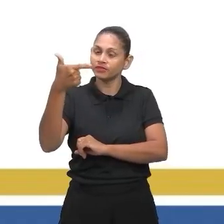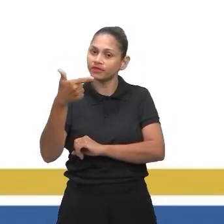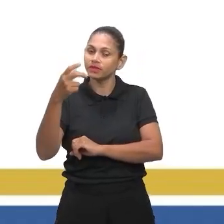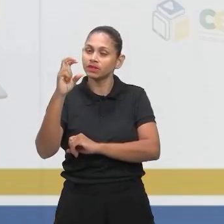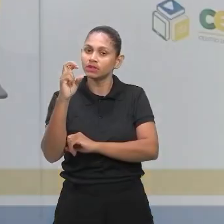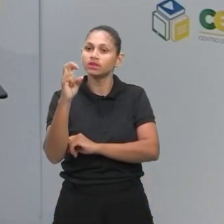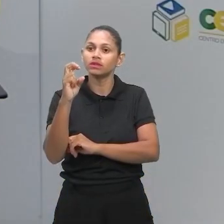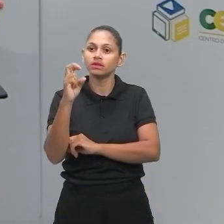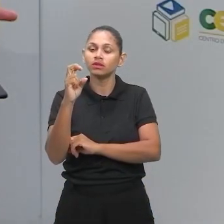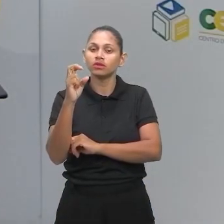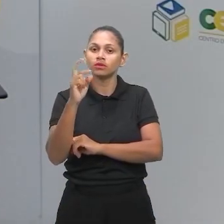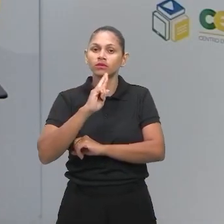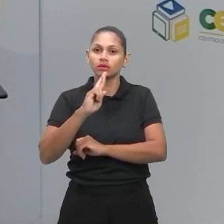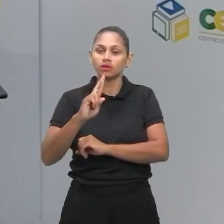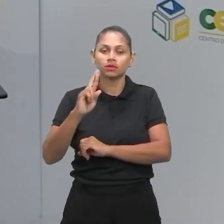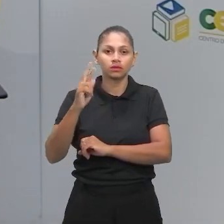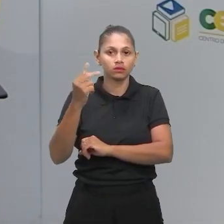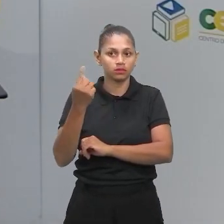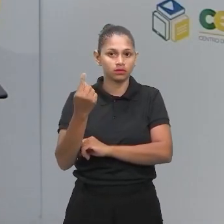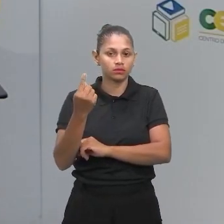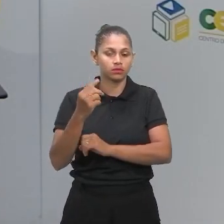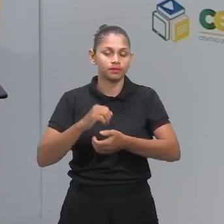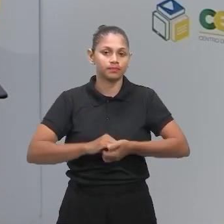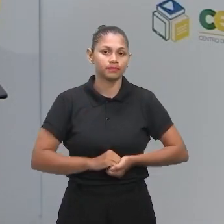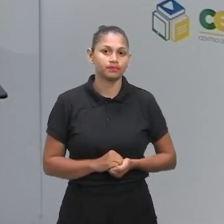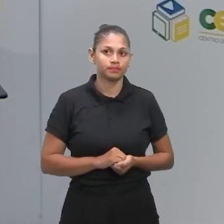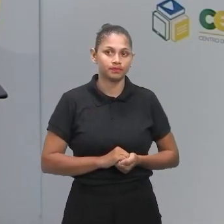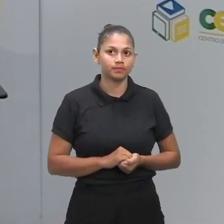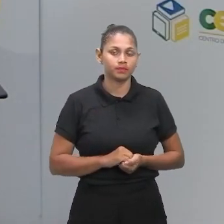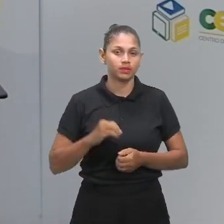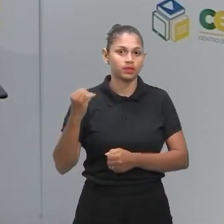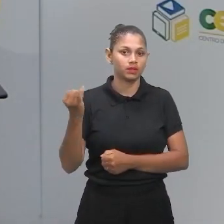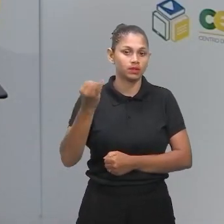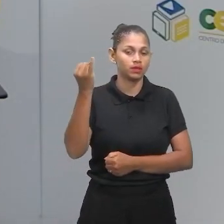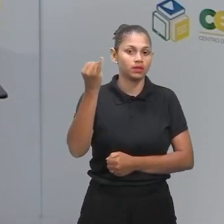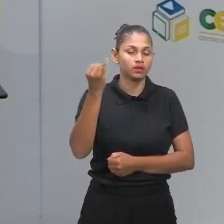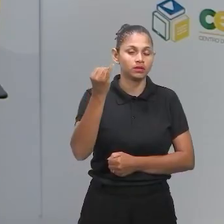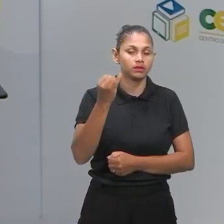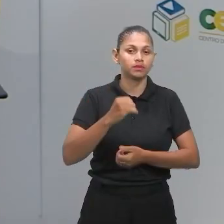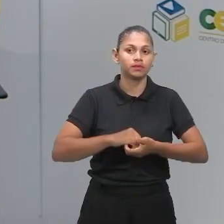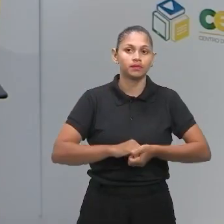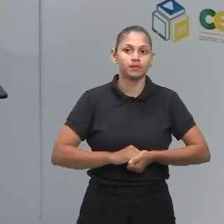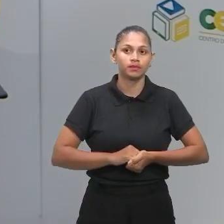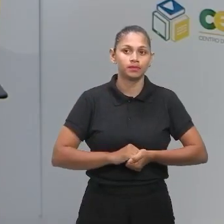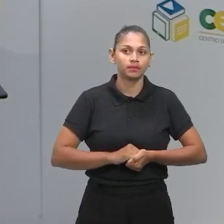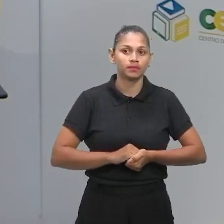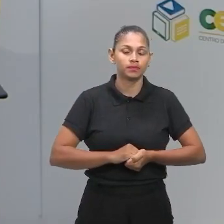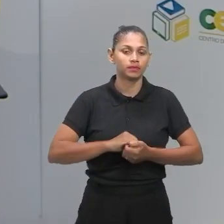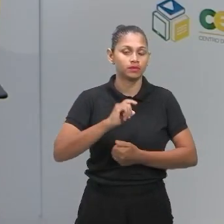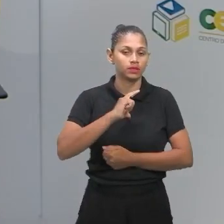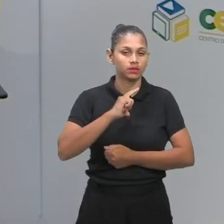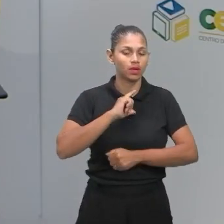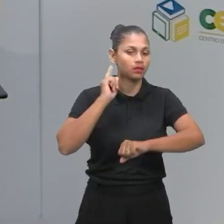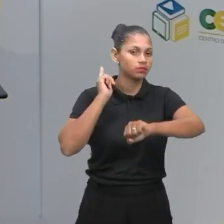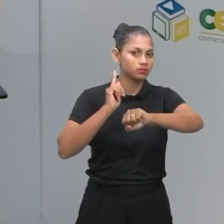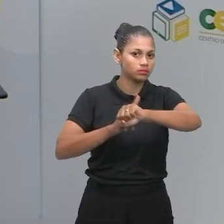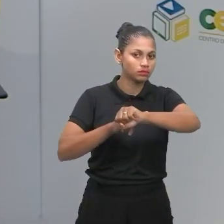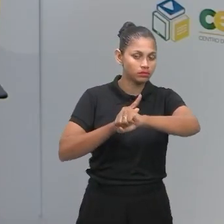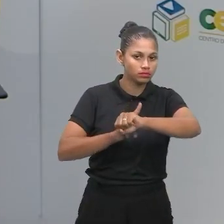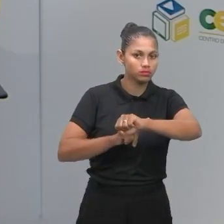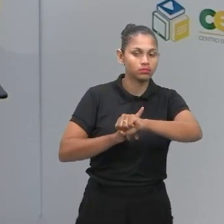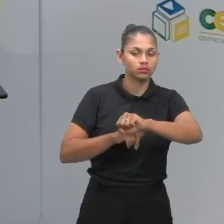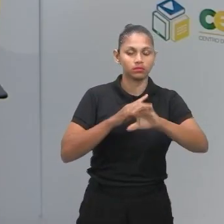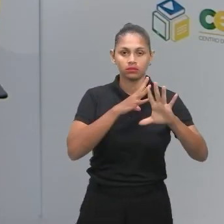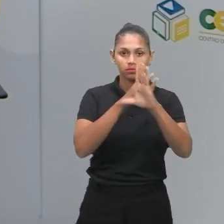gente chama isso de fator multiplicador. O que é muito importante na hora é para você ganhar tempo nesses cálculos de